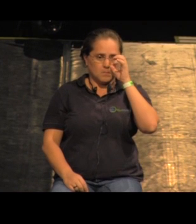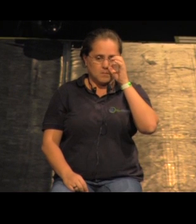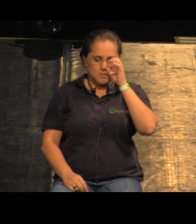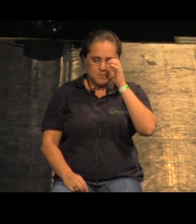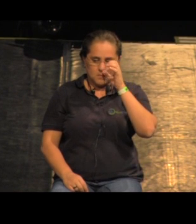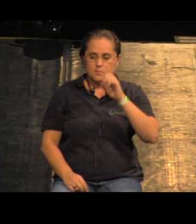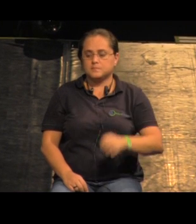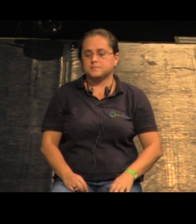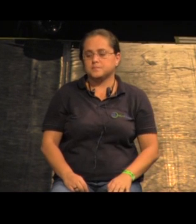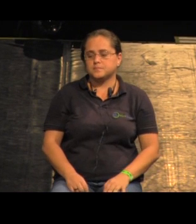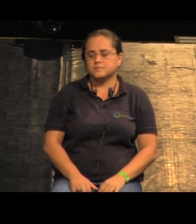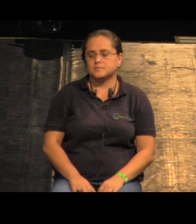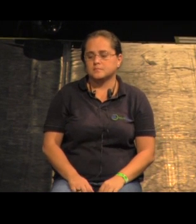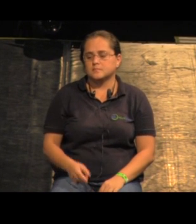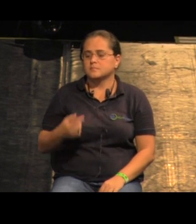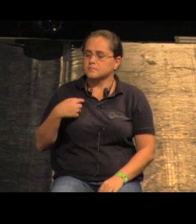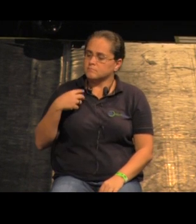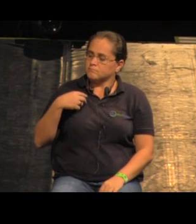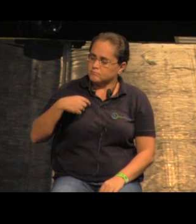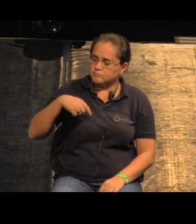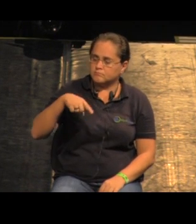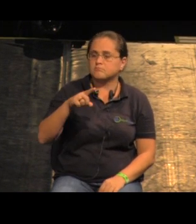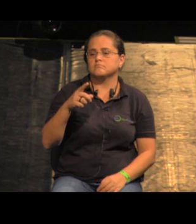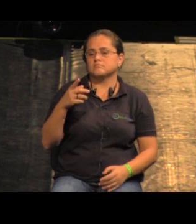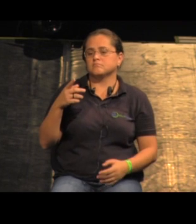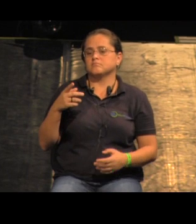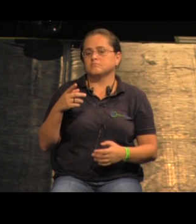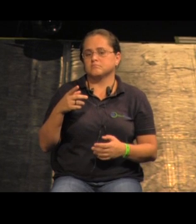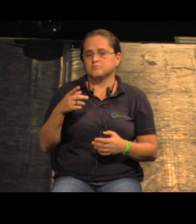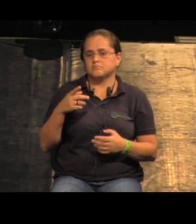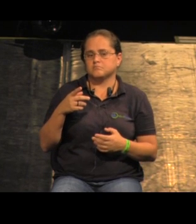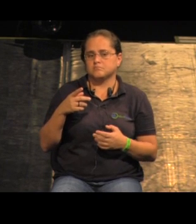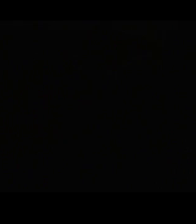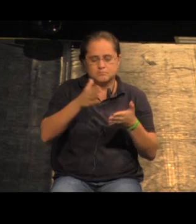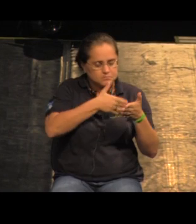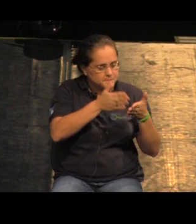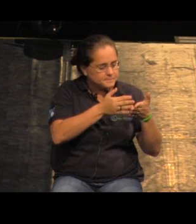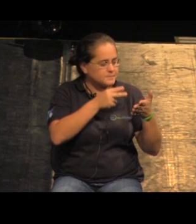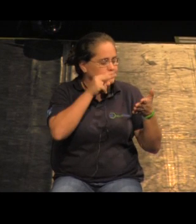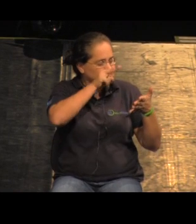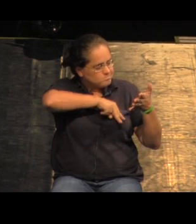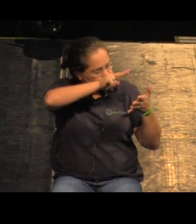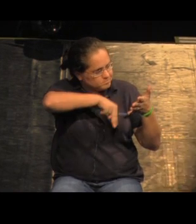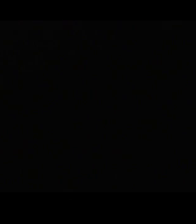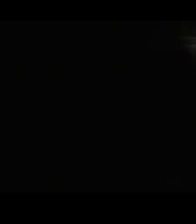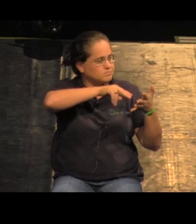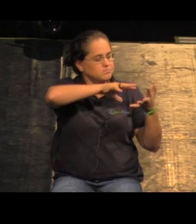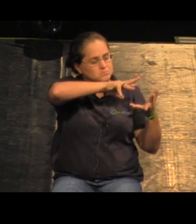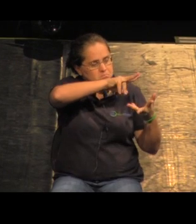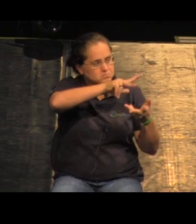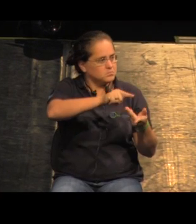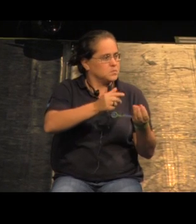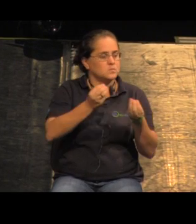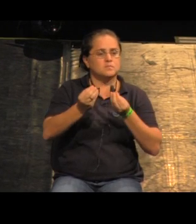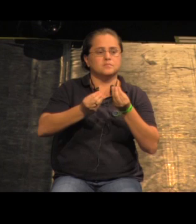E a gente, então, recorria, como bem observou o Filipe, a alguma literatura, alguma referência internacional, para ver como